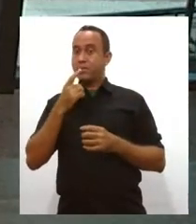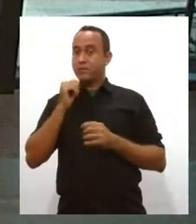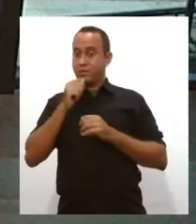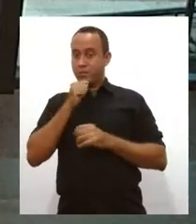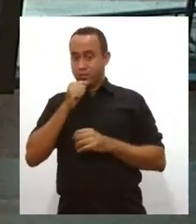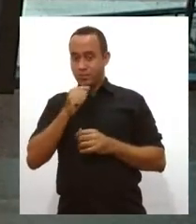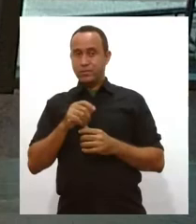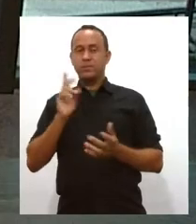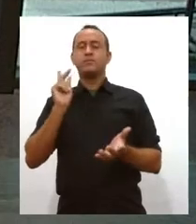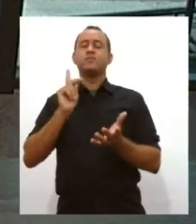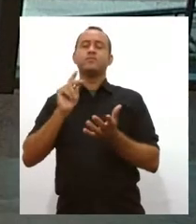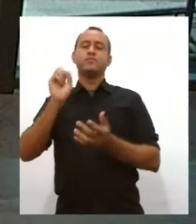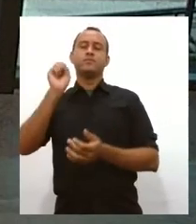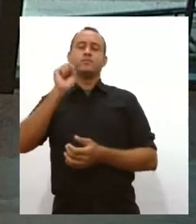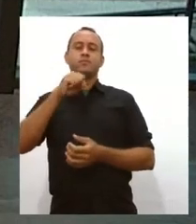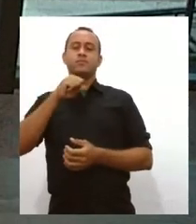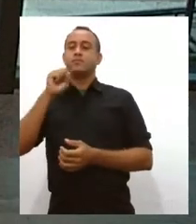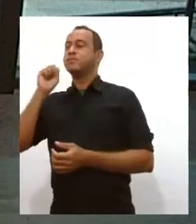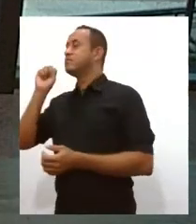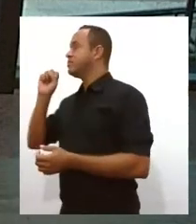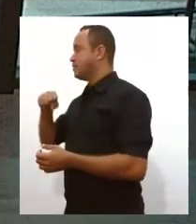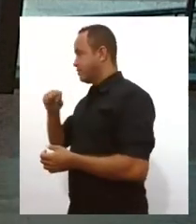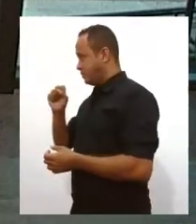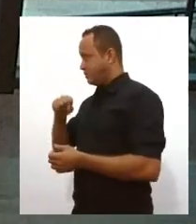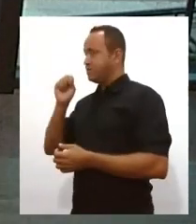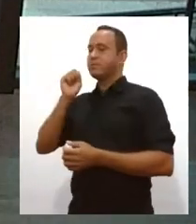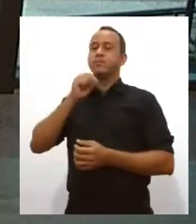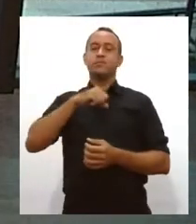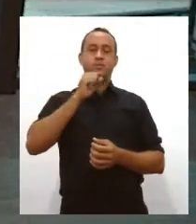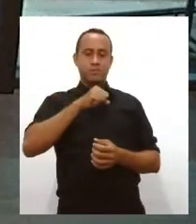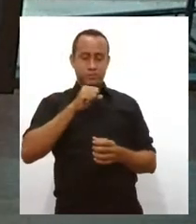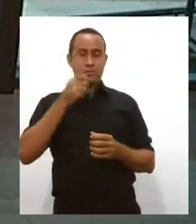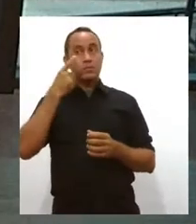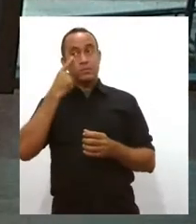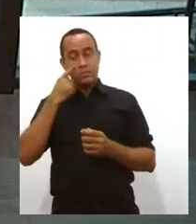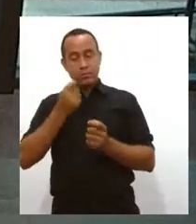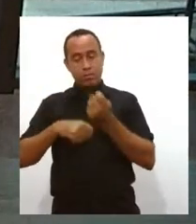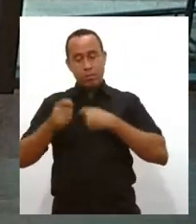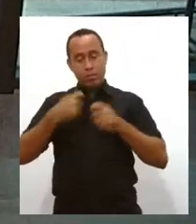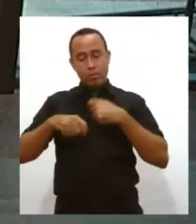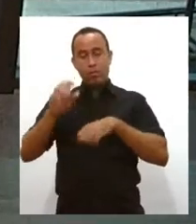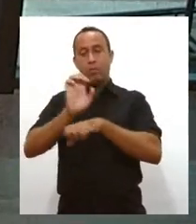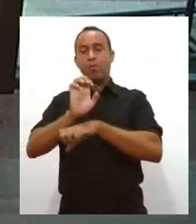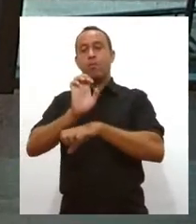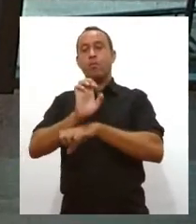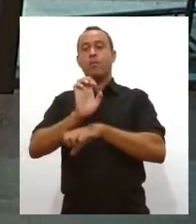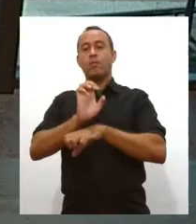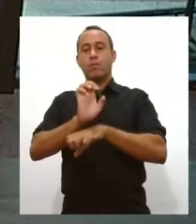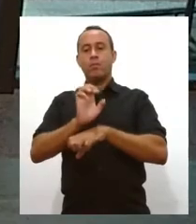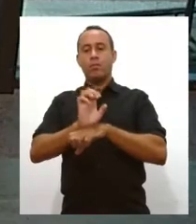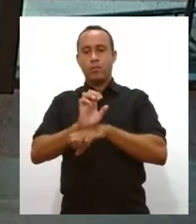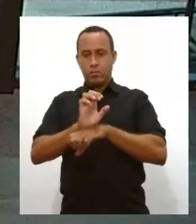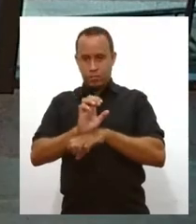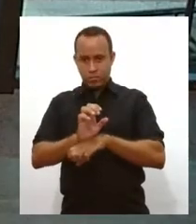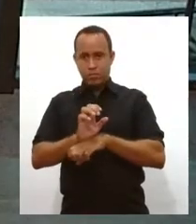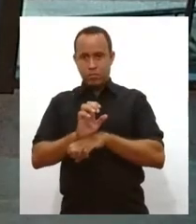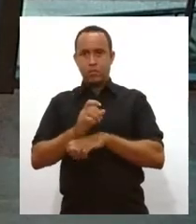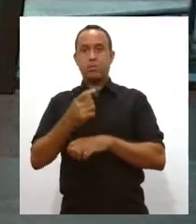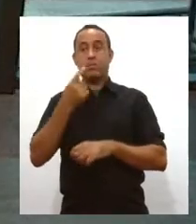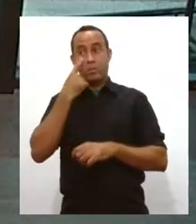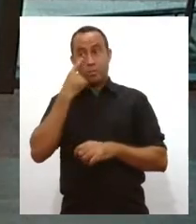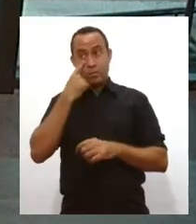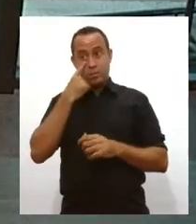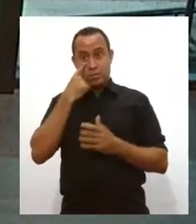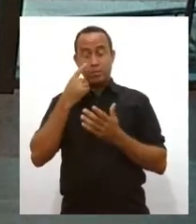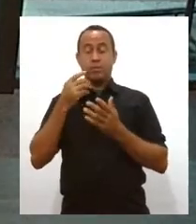É, Silvia, a gente está mantendo aí uma estabilidade realmente em todo o Estado, né? E a gente vai falar um pouquinho sobre isso na segunda notícia que eu vou dar. Eu vou começar com